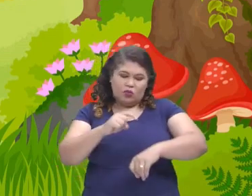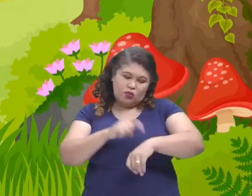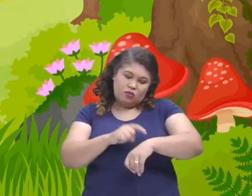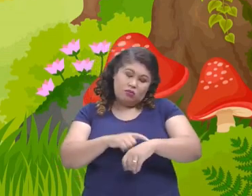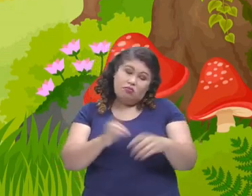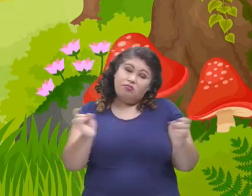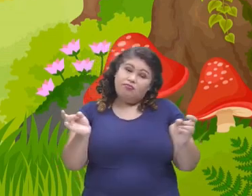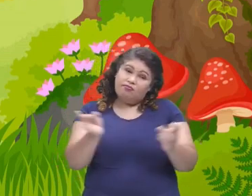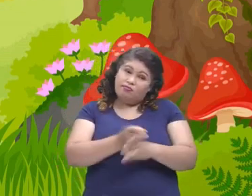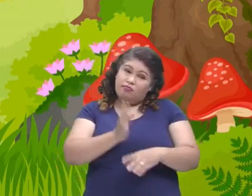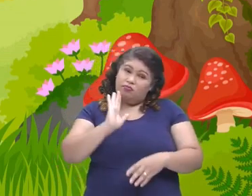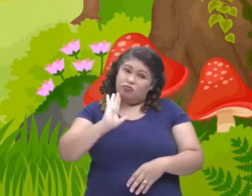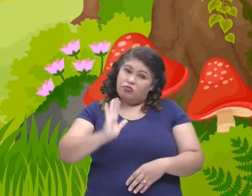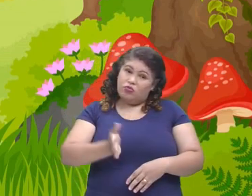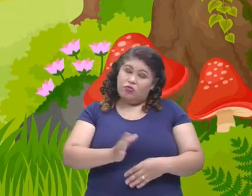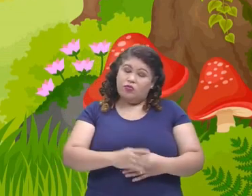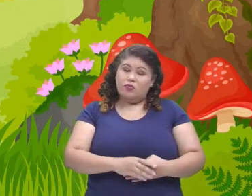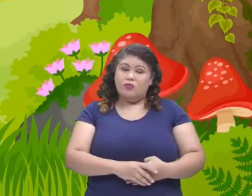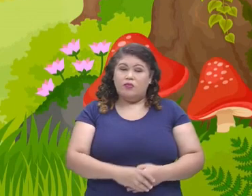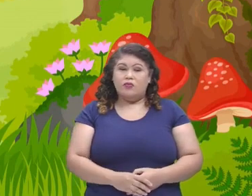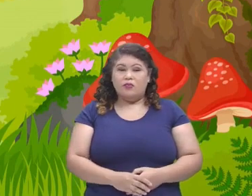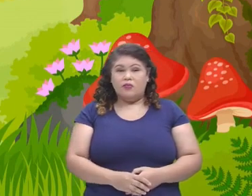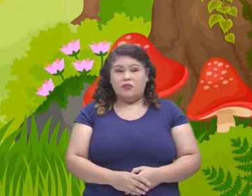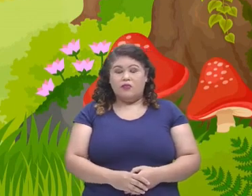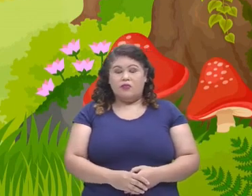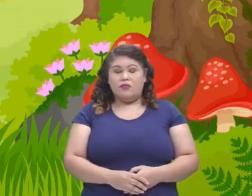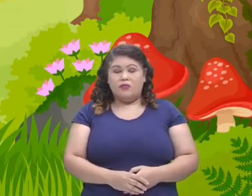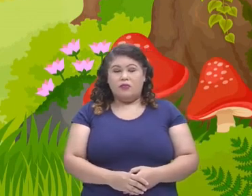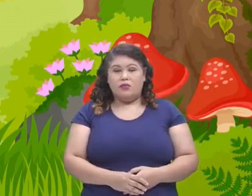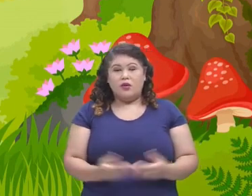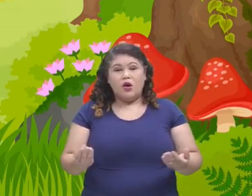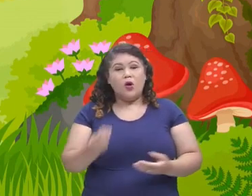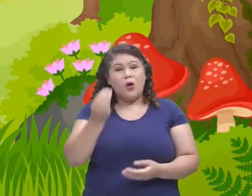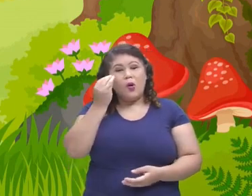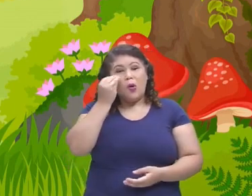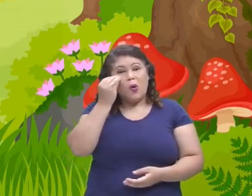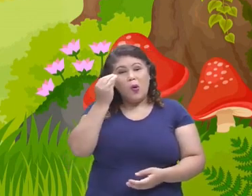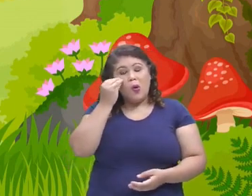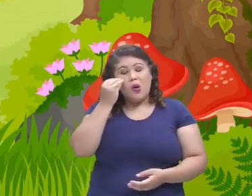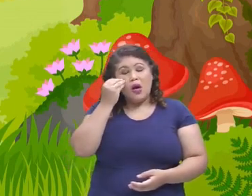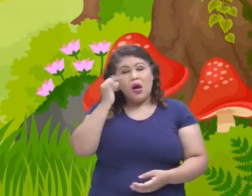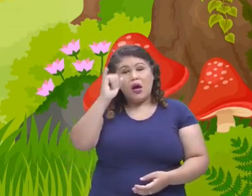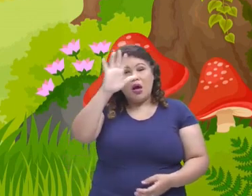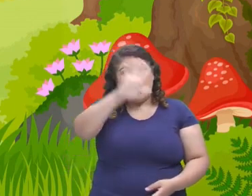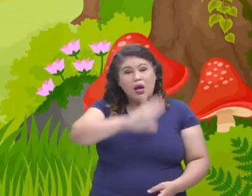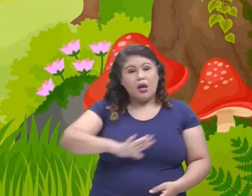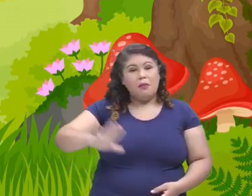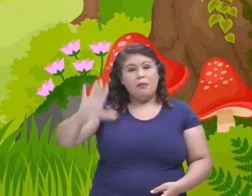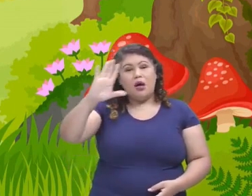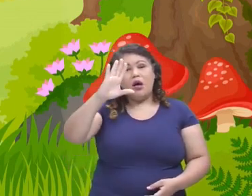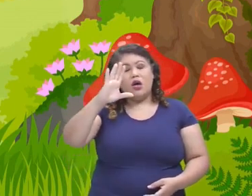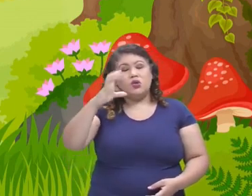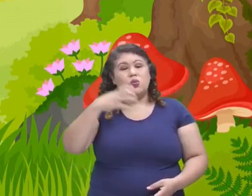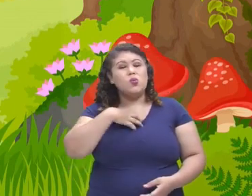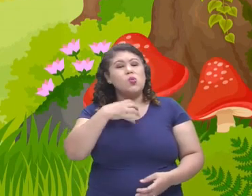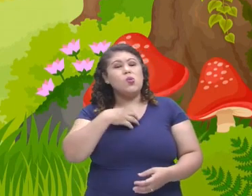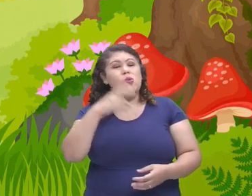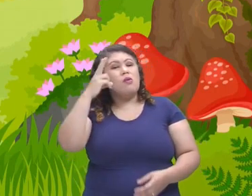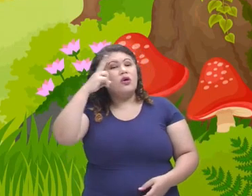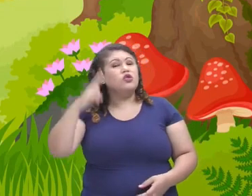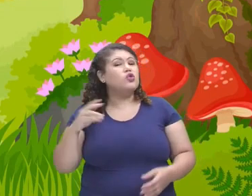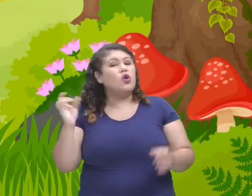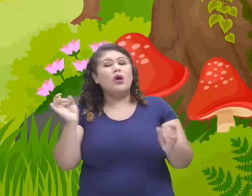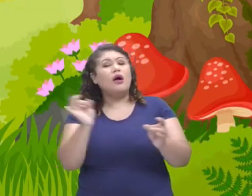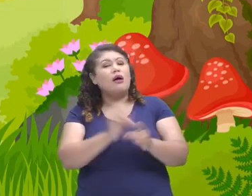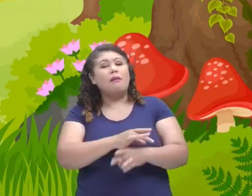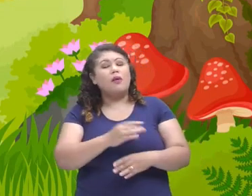crianças, encerrou. Vamos olhar agora, a partir de uma imagem, como a nossa historinha de hoje, da